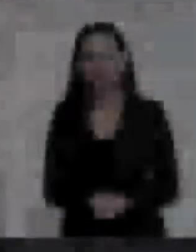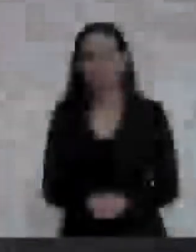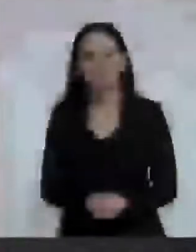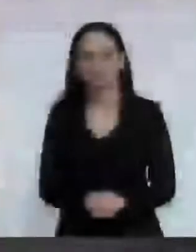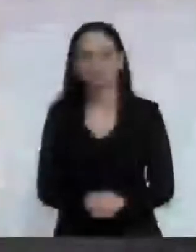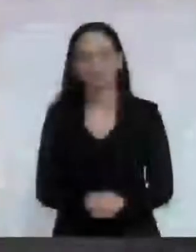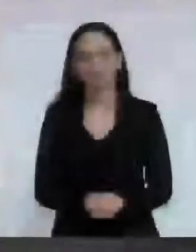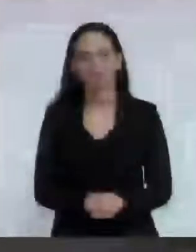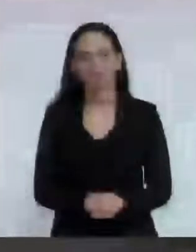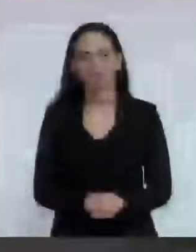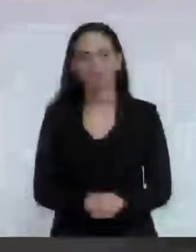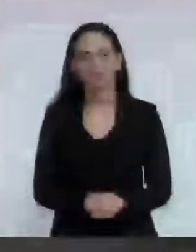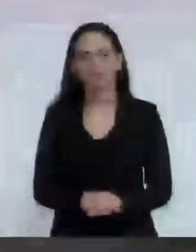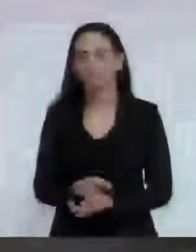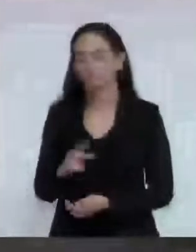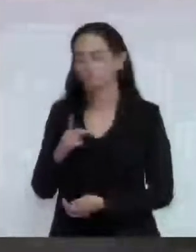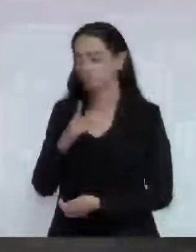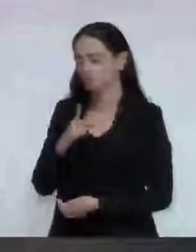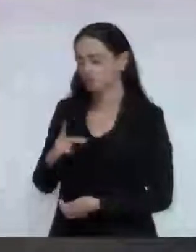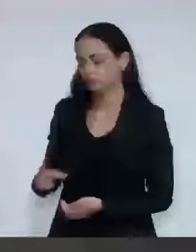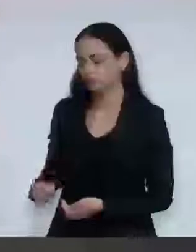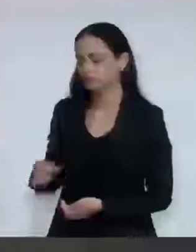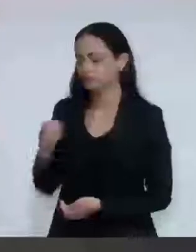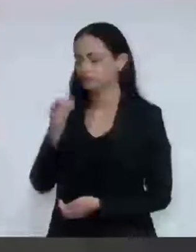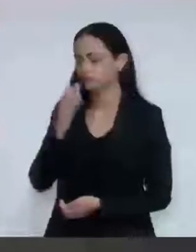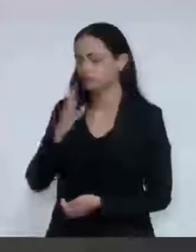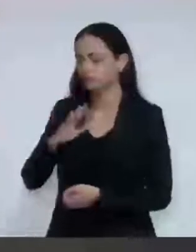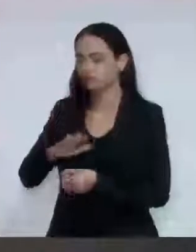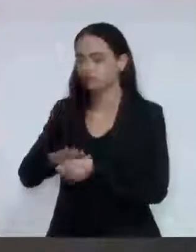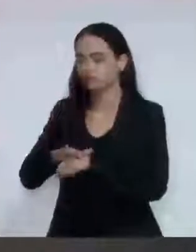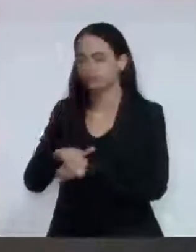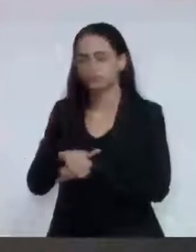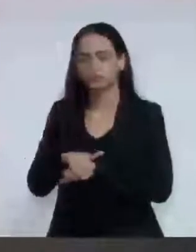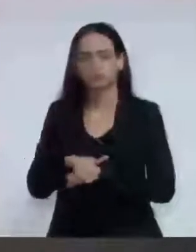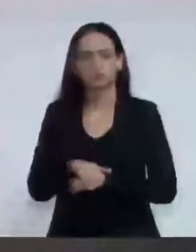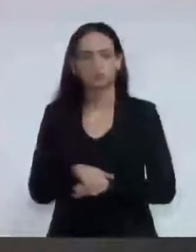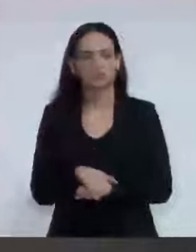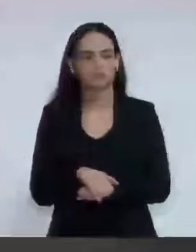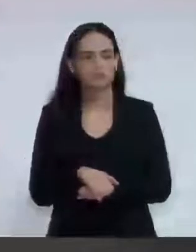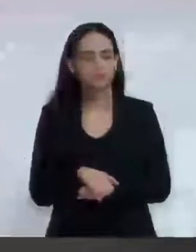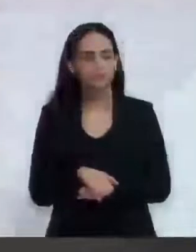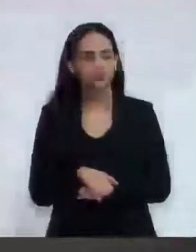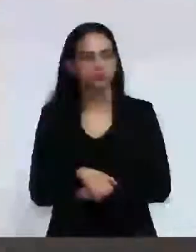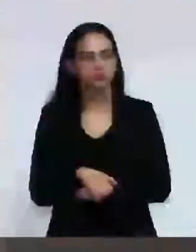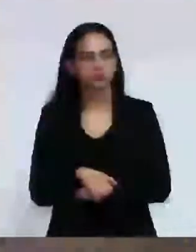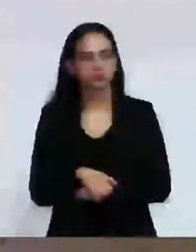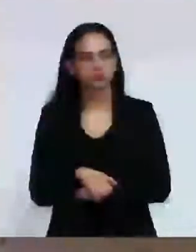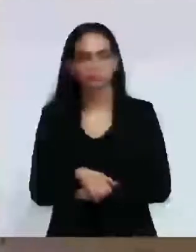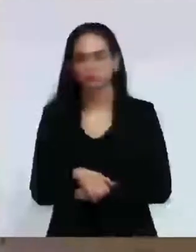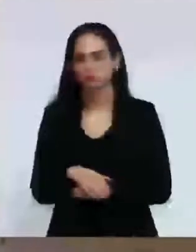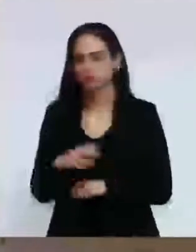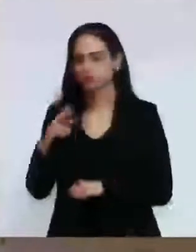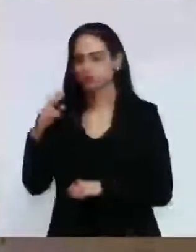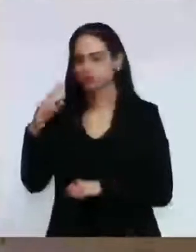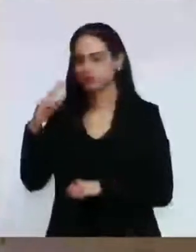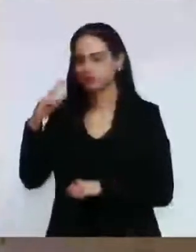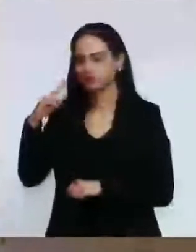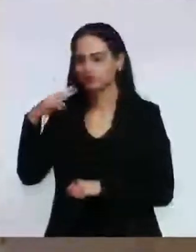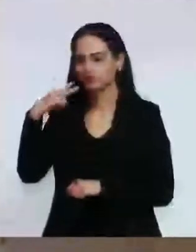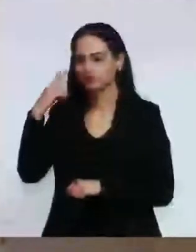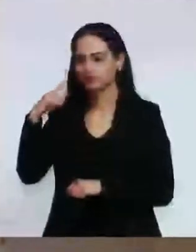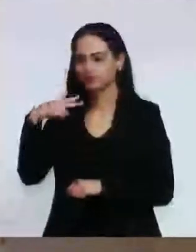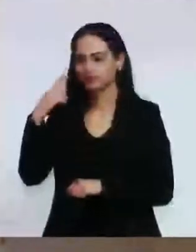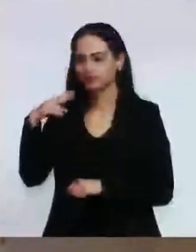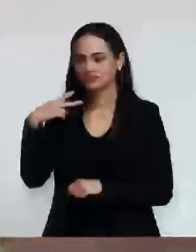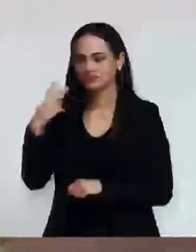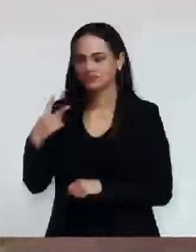Boa noite, senhor presidente, Flávia, mais uma vez, nobres pares, boa noite,